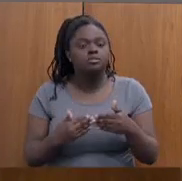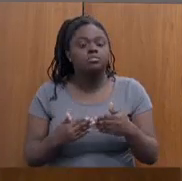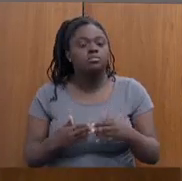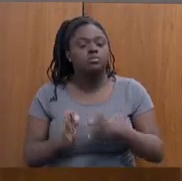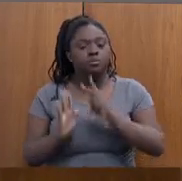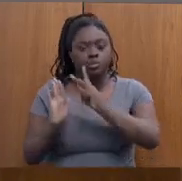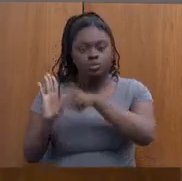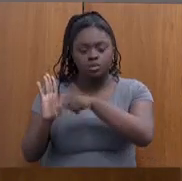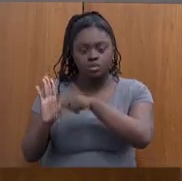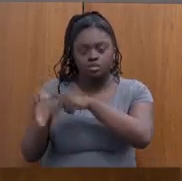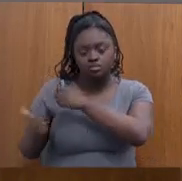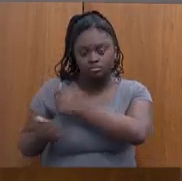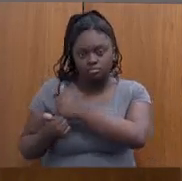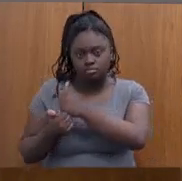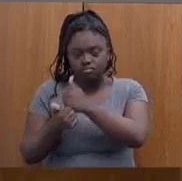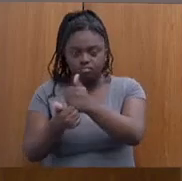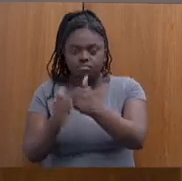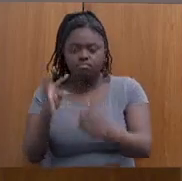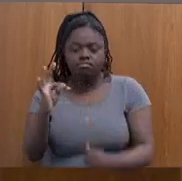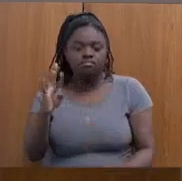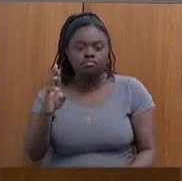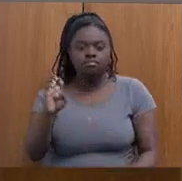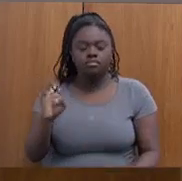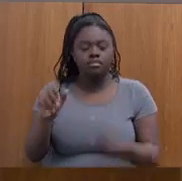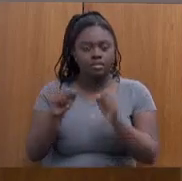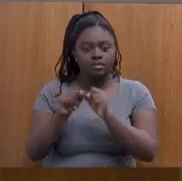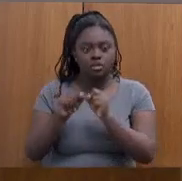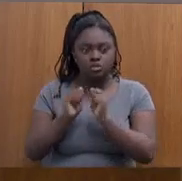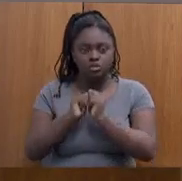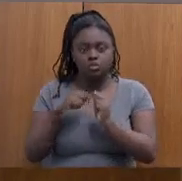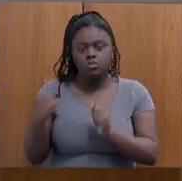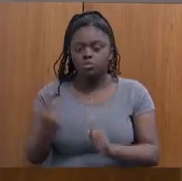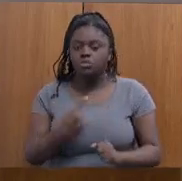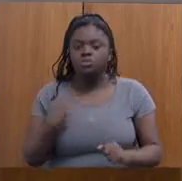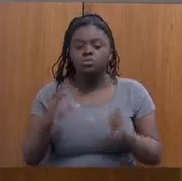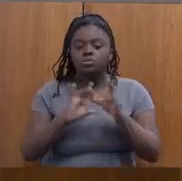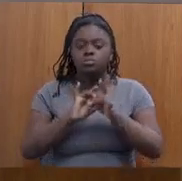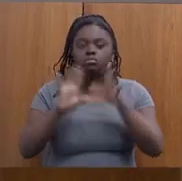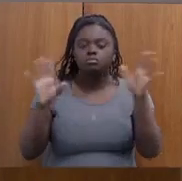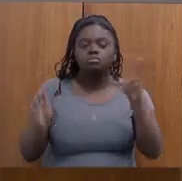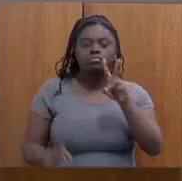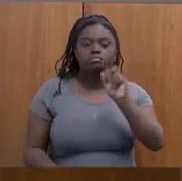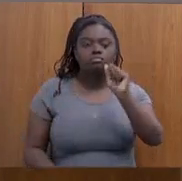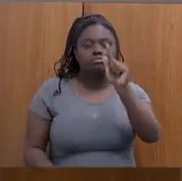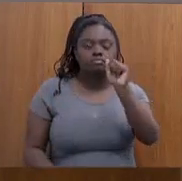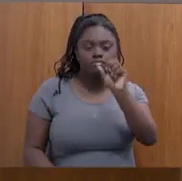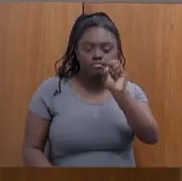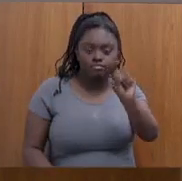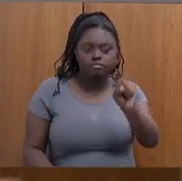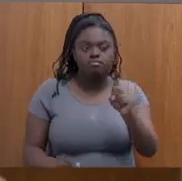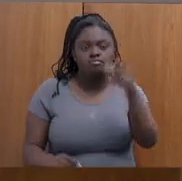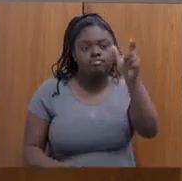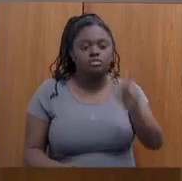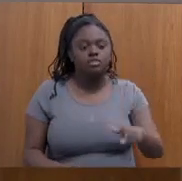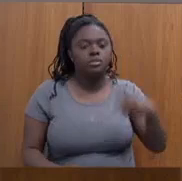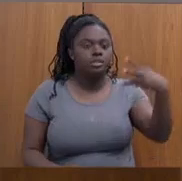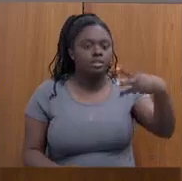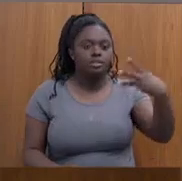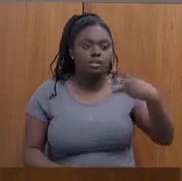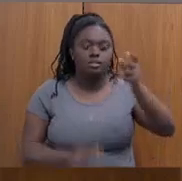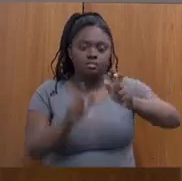projeto de apoio que o TRE fez conosco de disponibilização de vagas interseirizadas para essas mulheres.